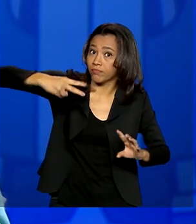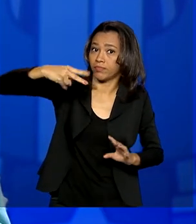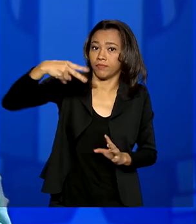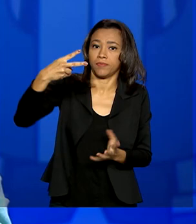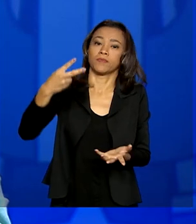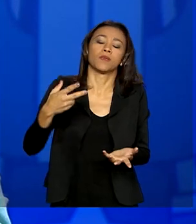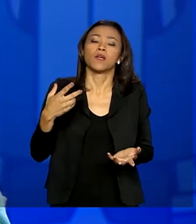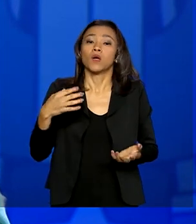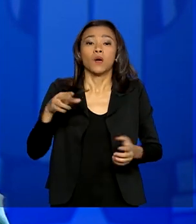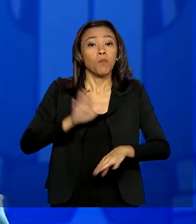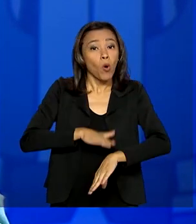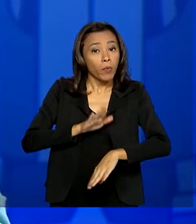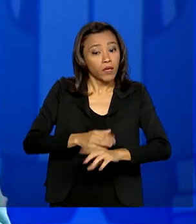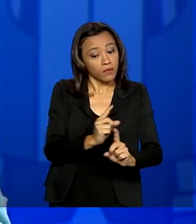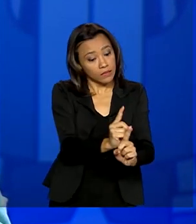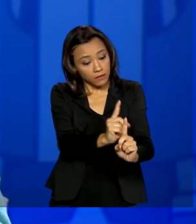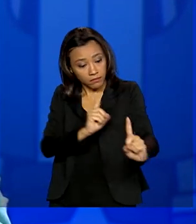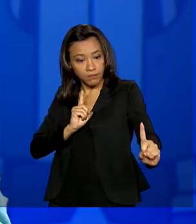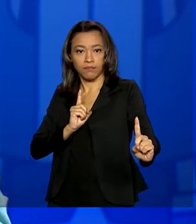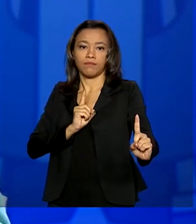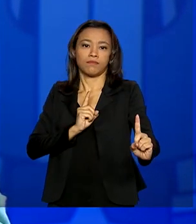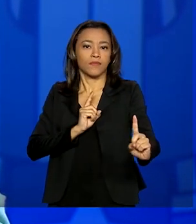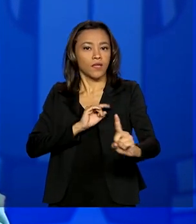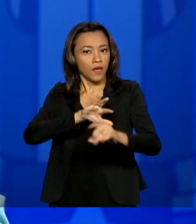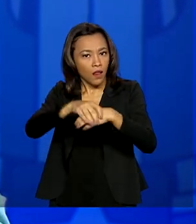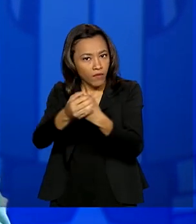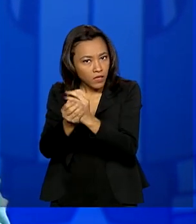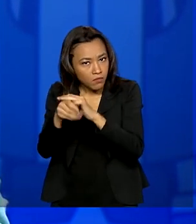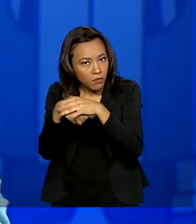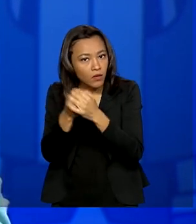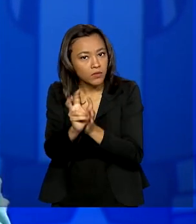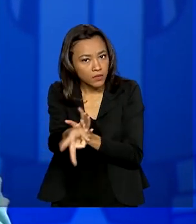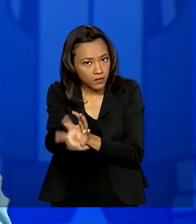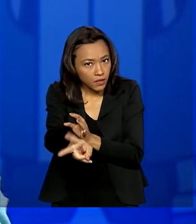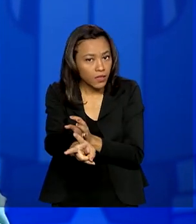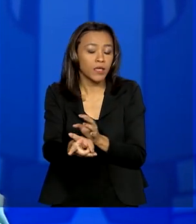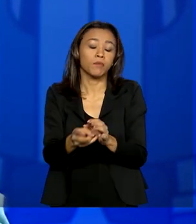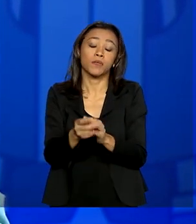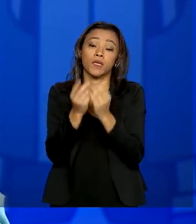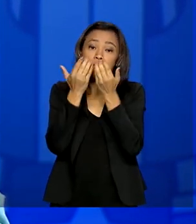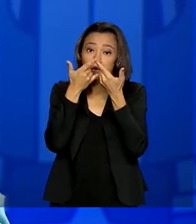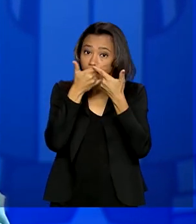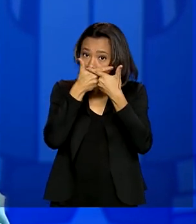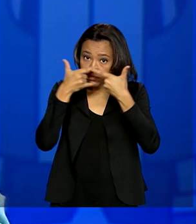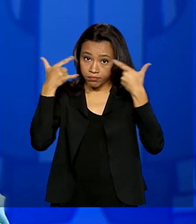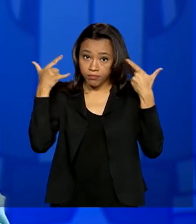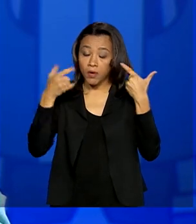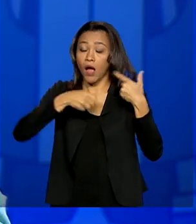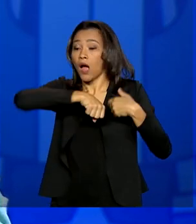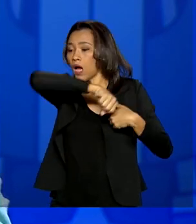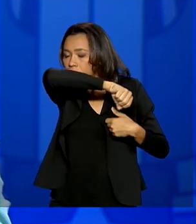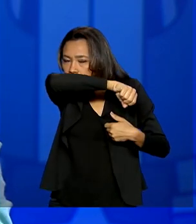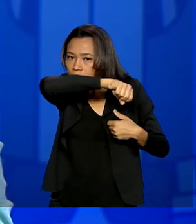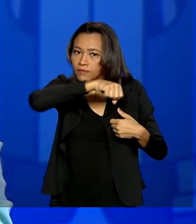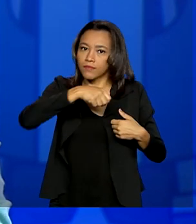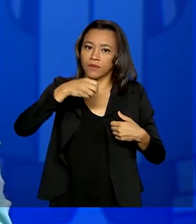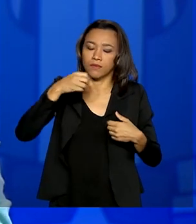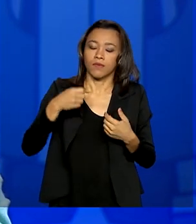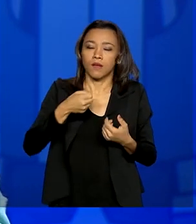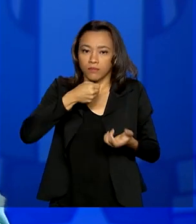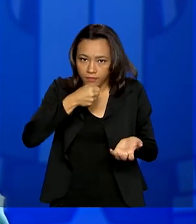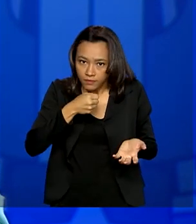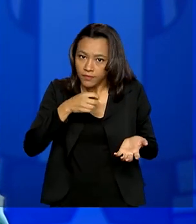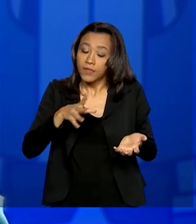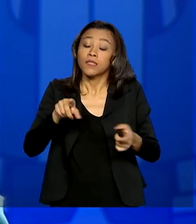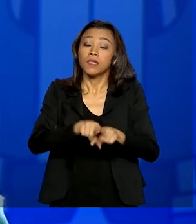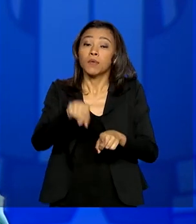pensar em distanciamento social, lavar as mãos com frequência, cobrir o rosto ao tossir e espirrar, usar as máscaras,